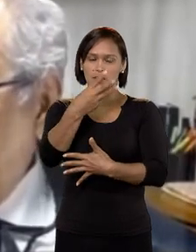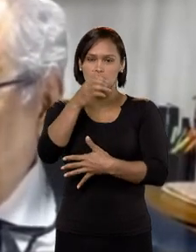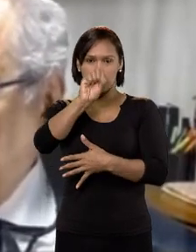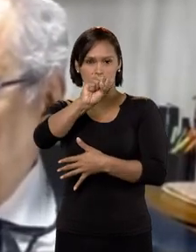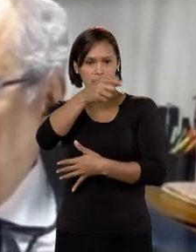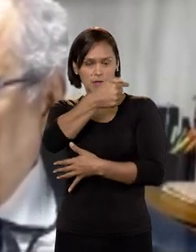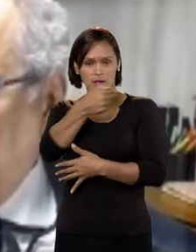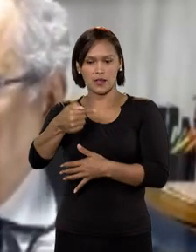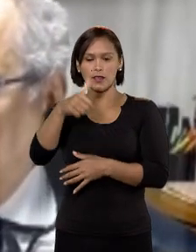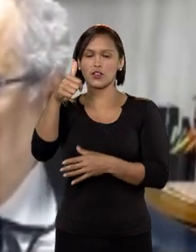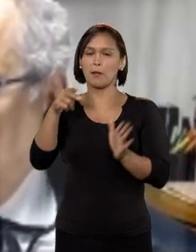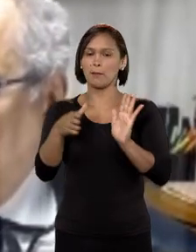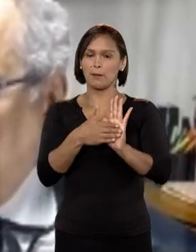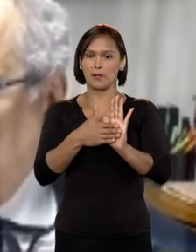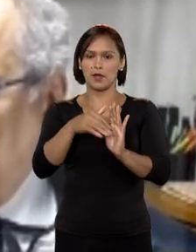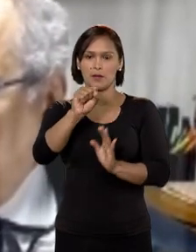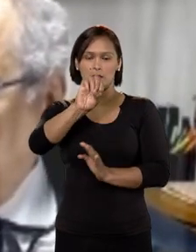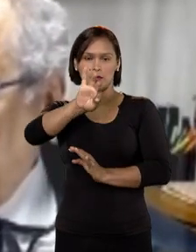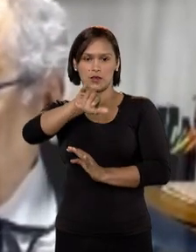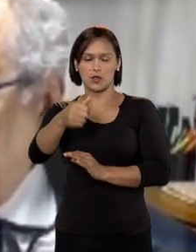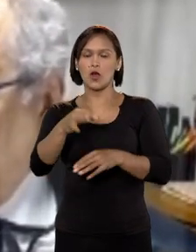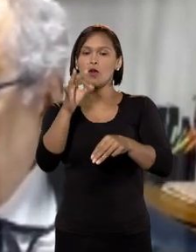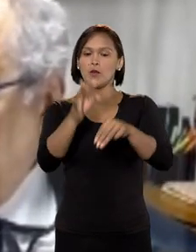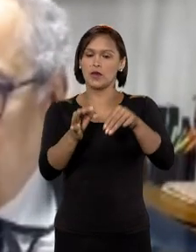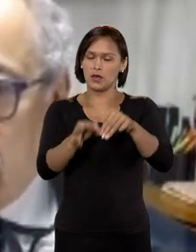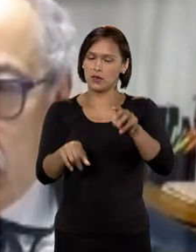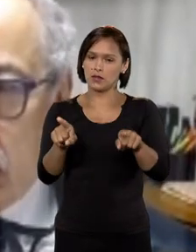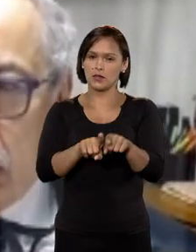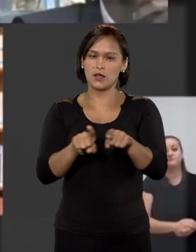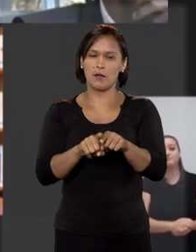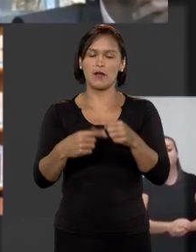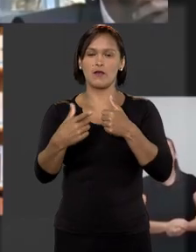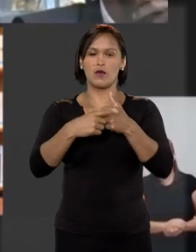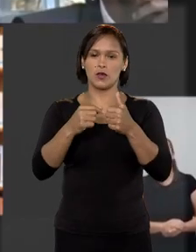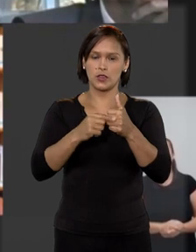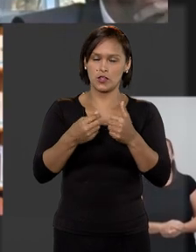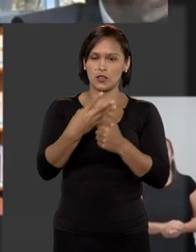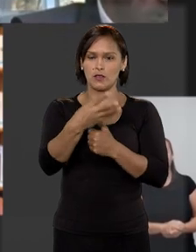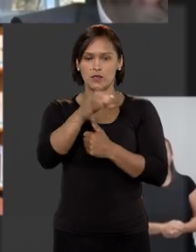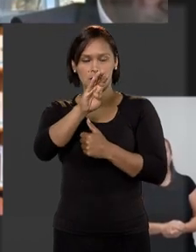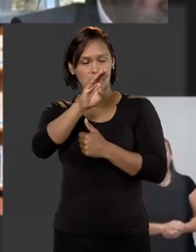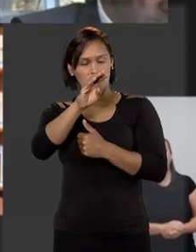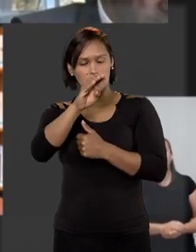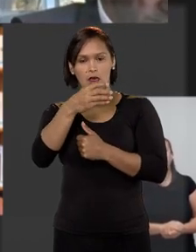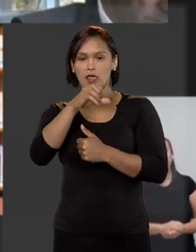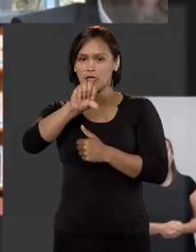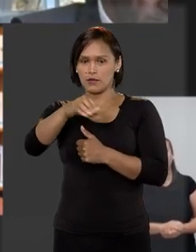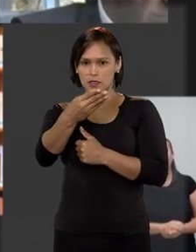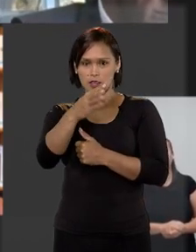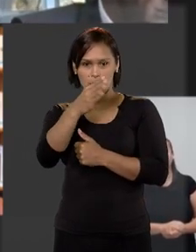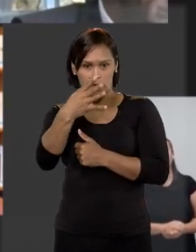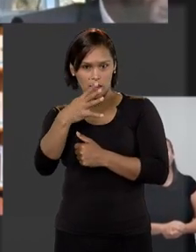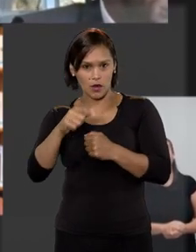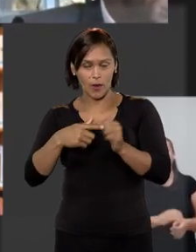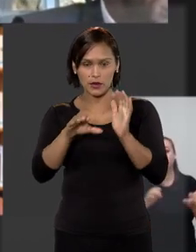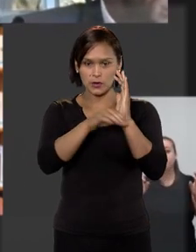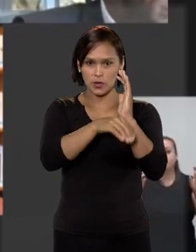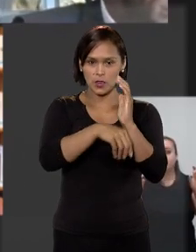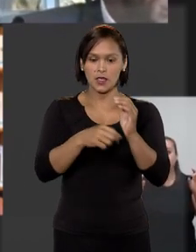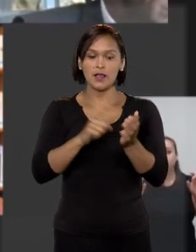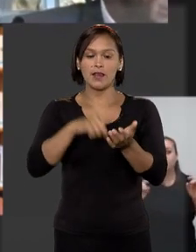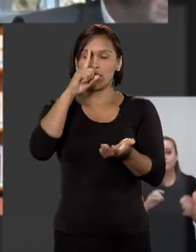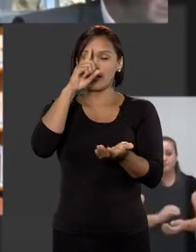387 do STJ. O ministro citou ainda o artigo 944 do Código Civil, que